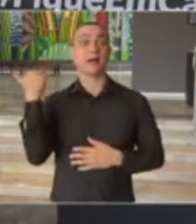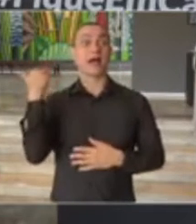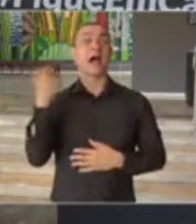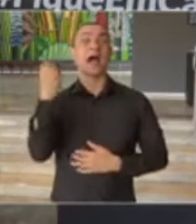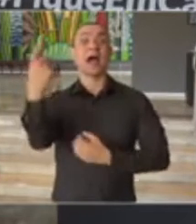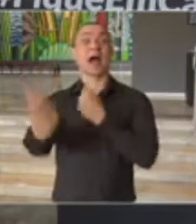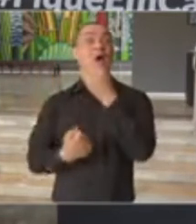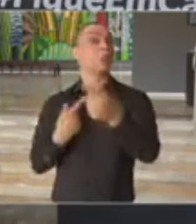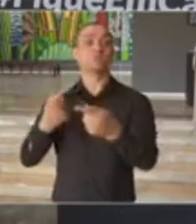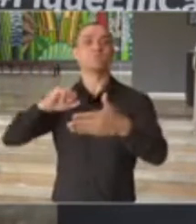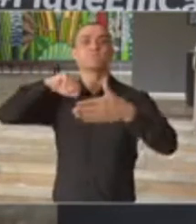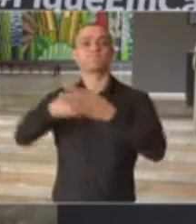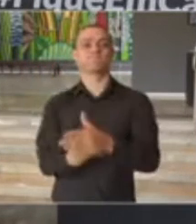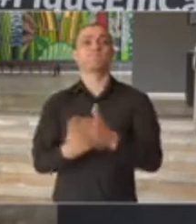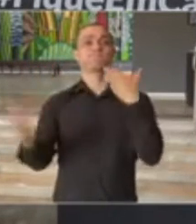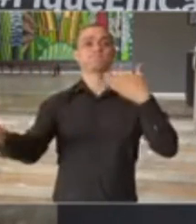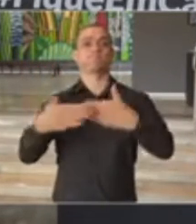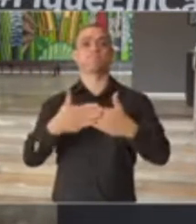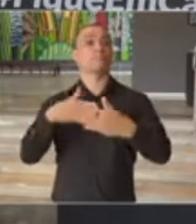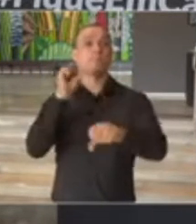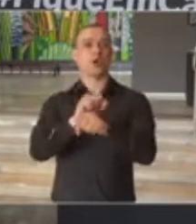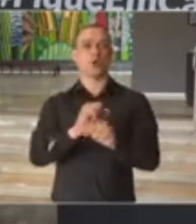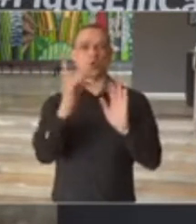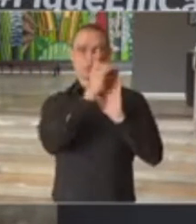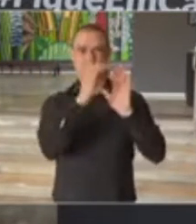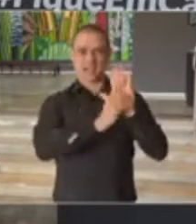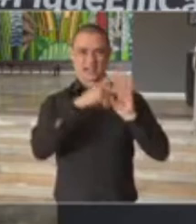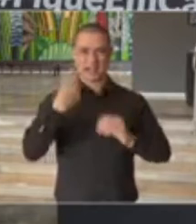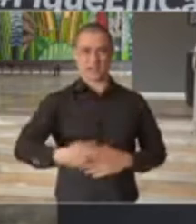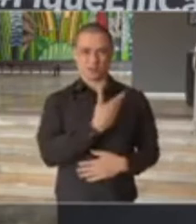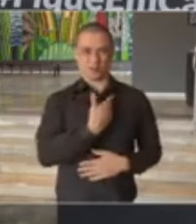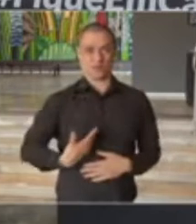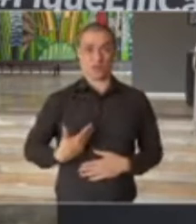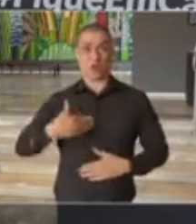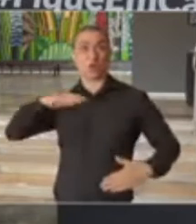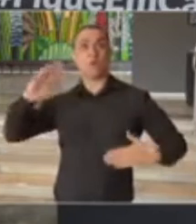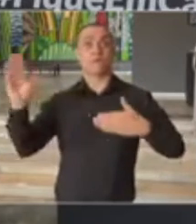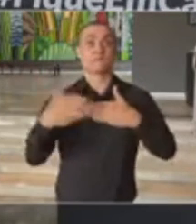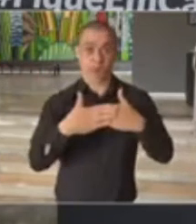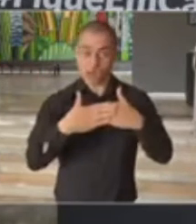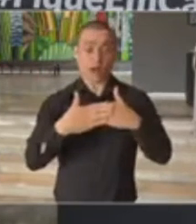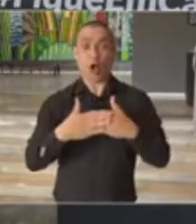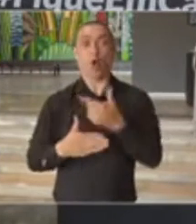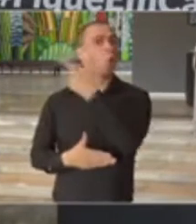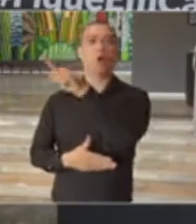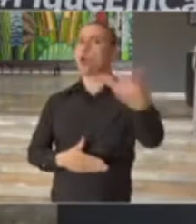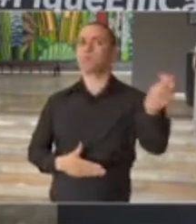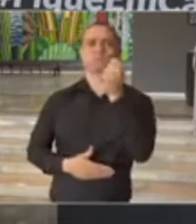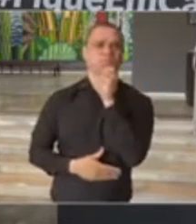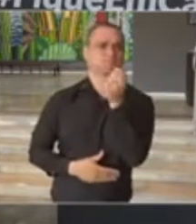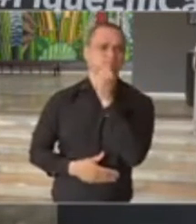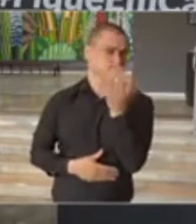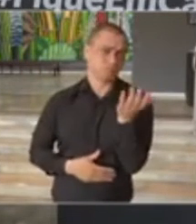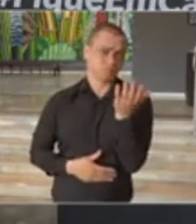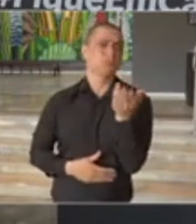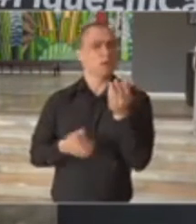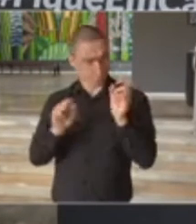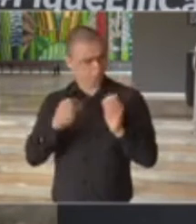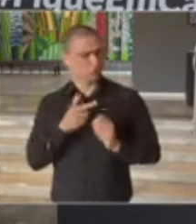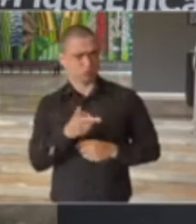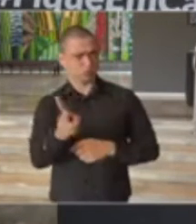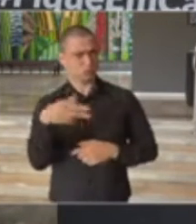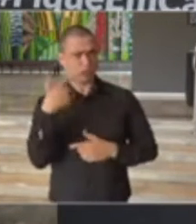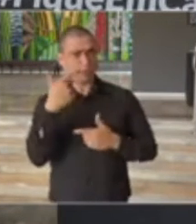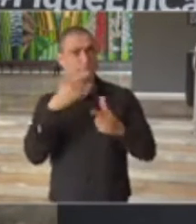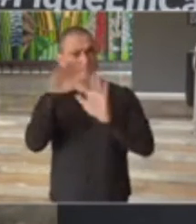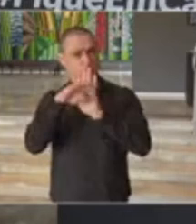sido interrompidas em decretos estaduais. Outras atividades não haviam sido interrompidas, para essas